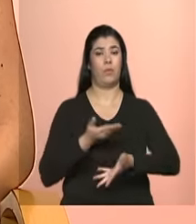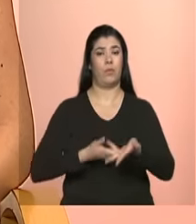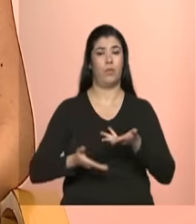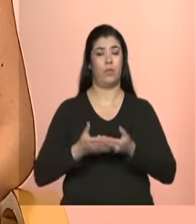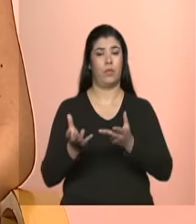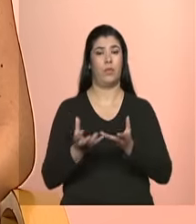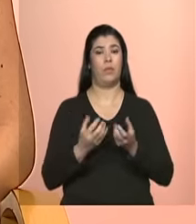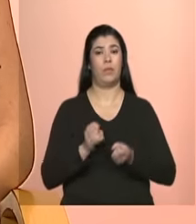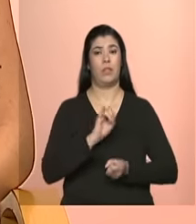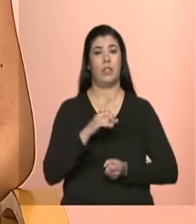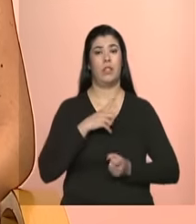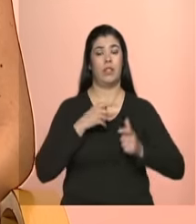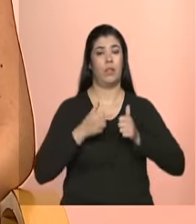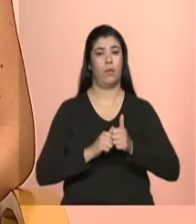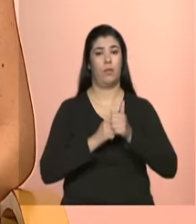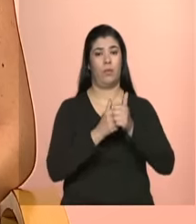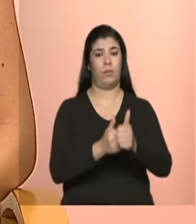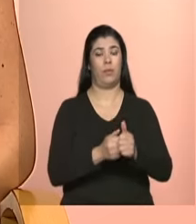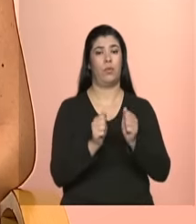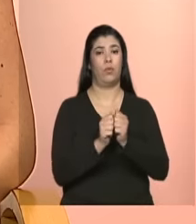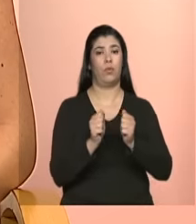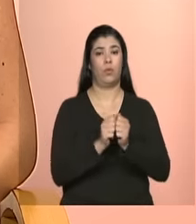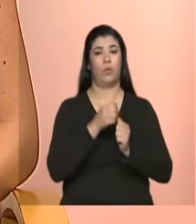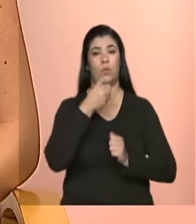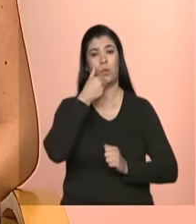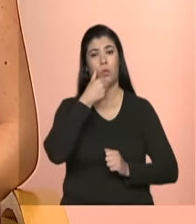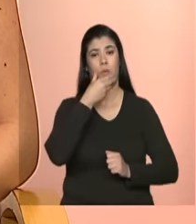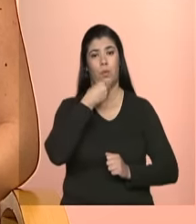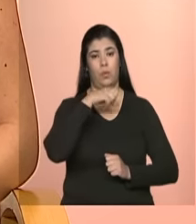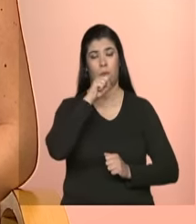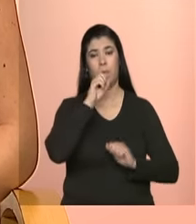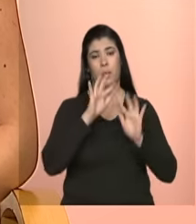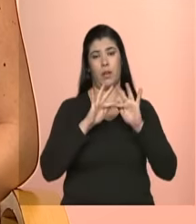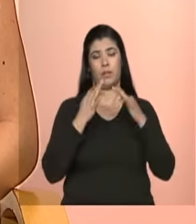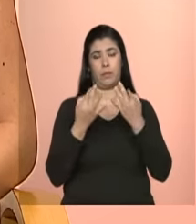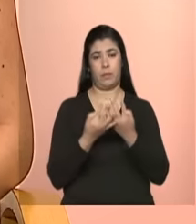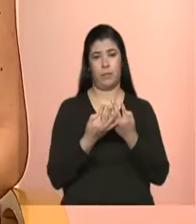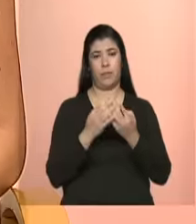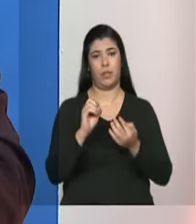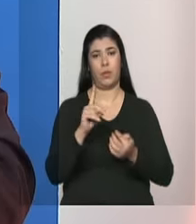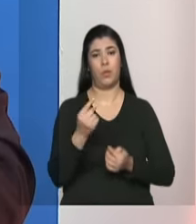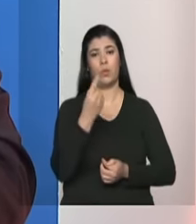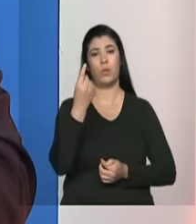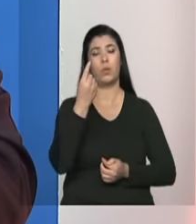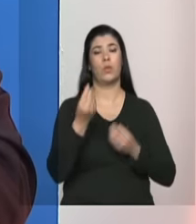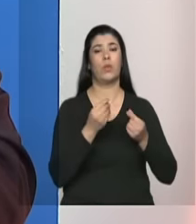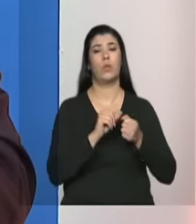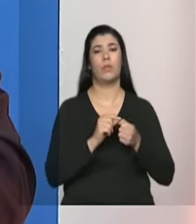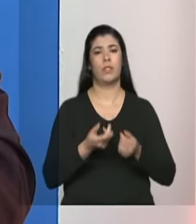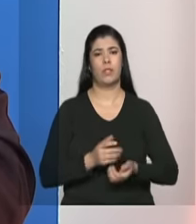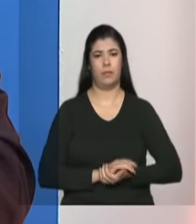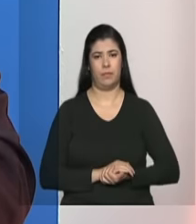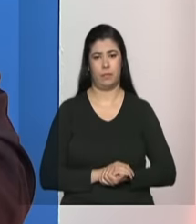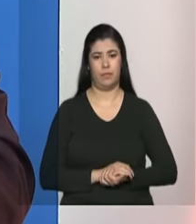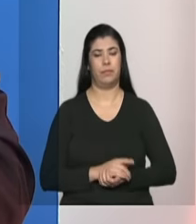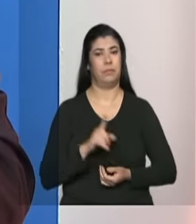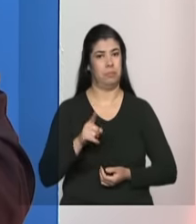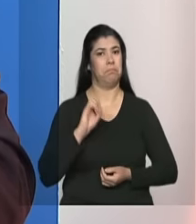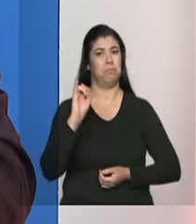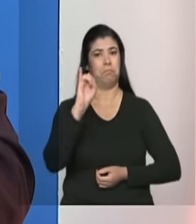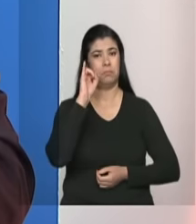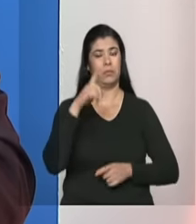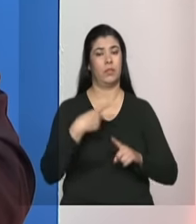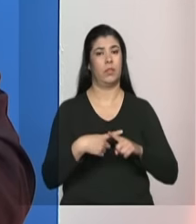estão acompanhadas de seus pais ou sozinhos na rua Mariana é muito importante Carlos essa questão porque vem